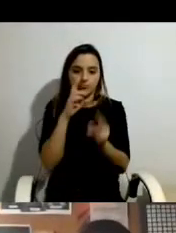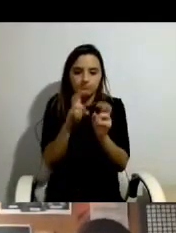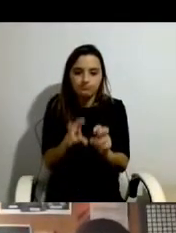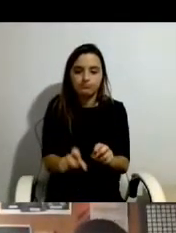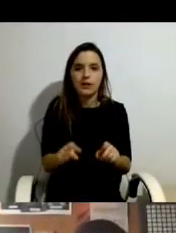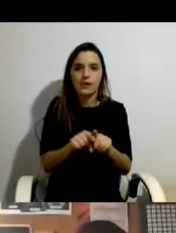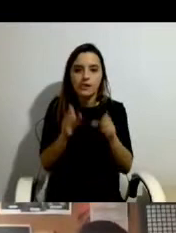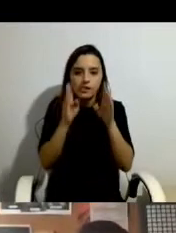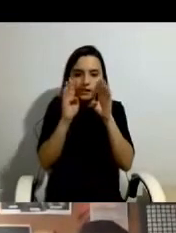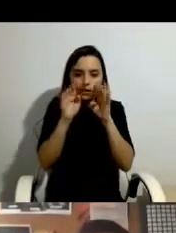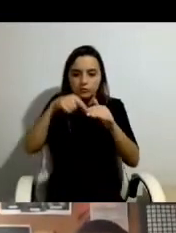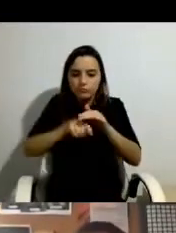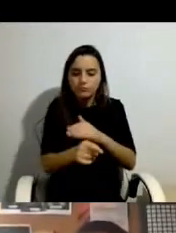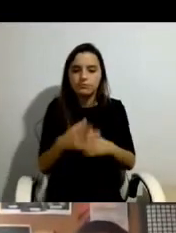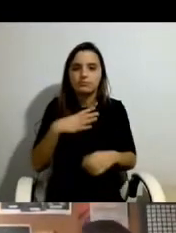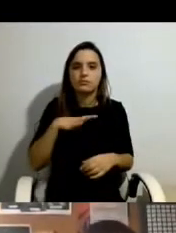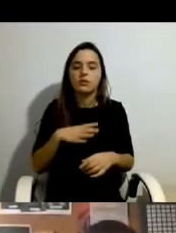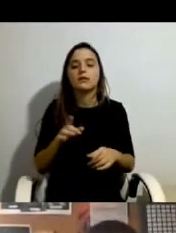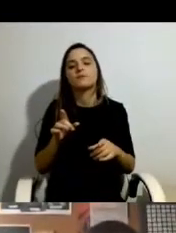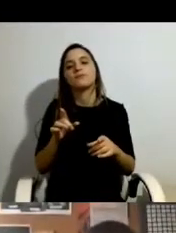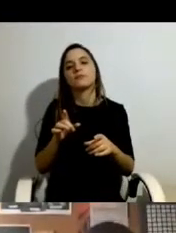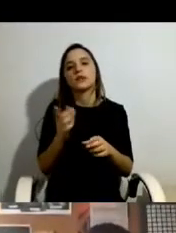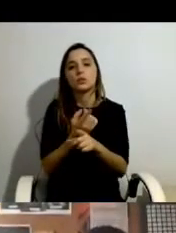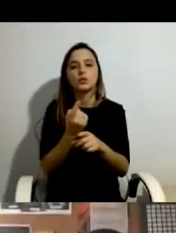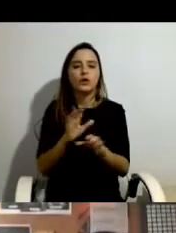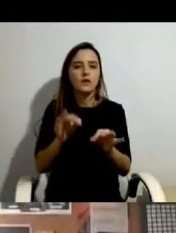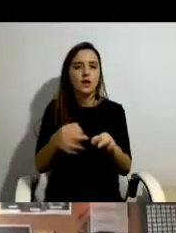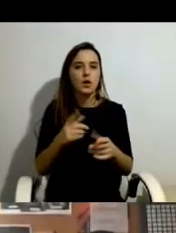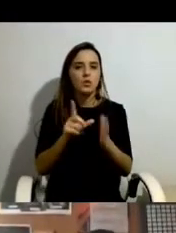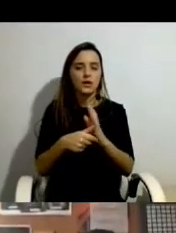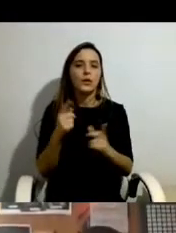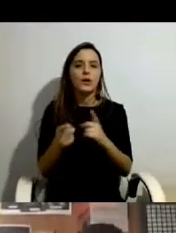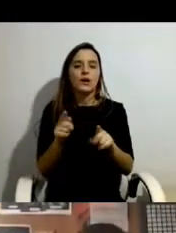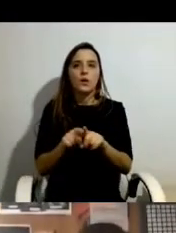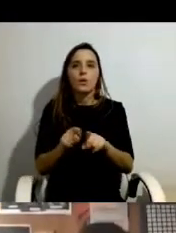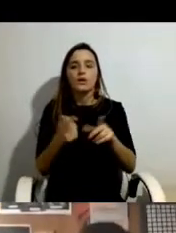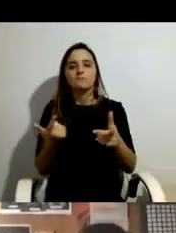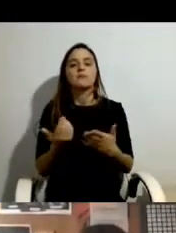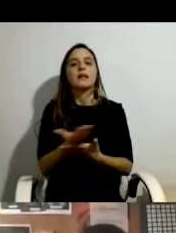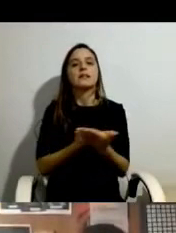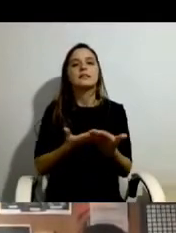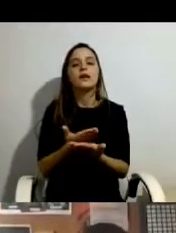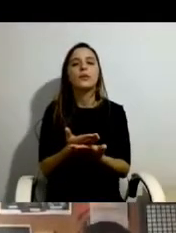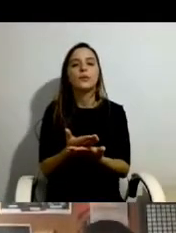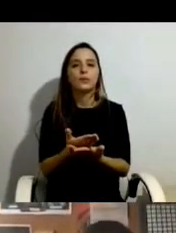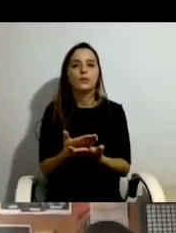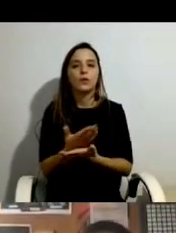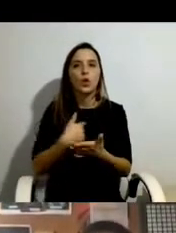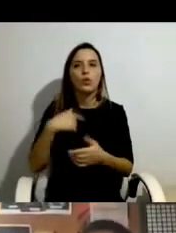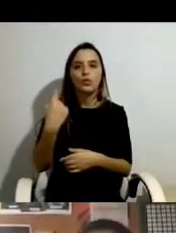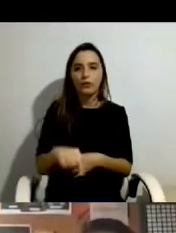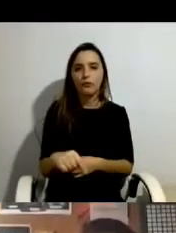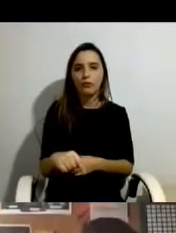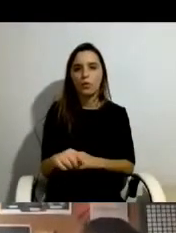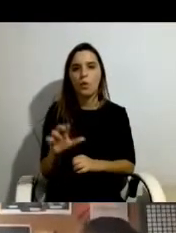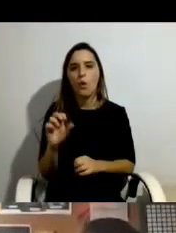atenção nos produtos finais do projeto, que é que tipo de relação é que eu devo estabelecer ou que me é